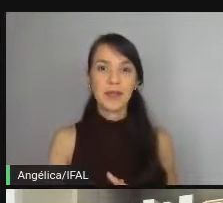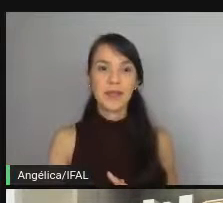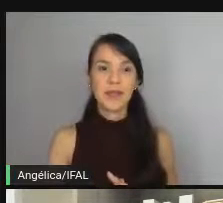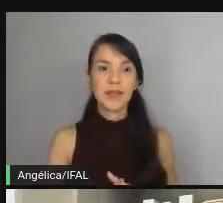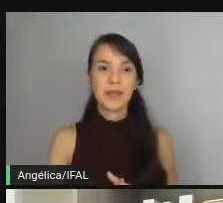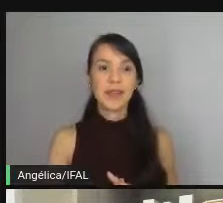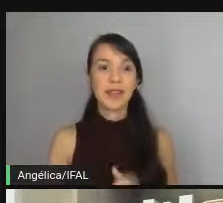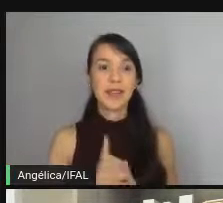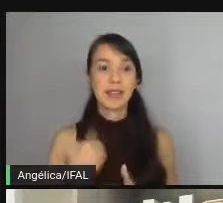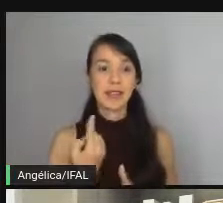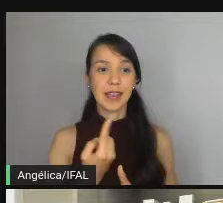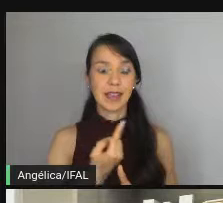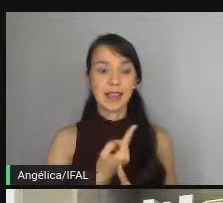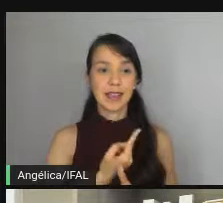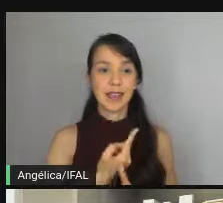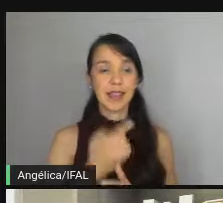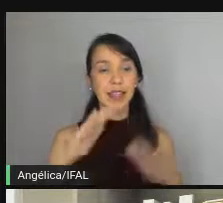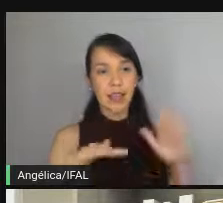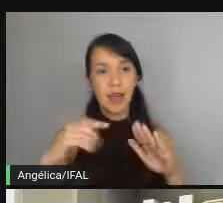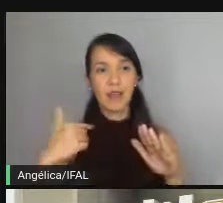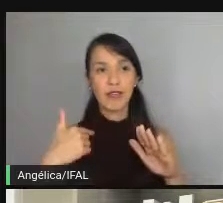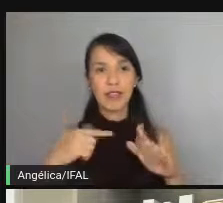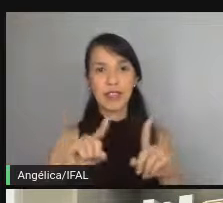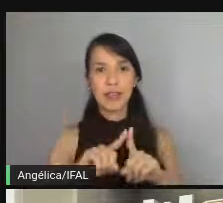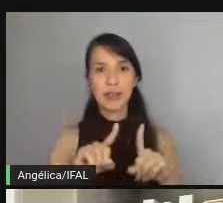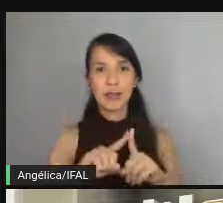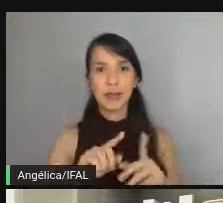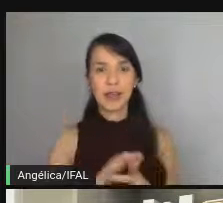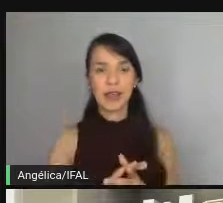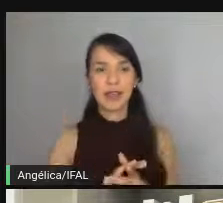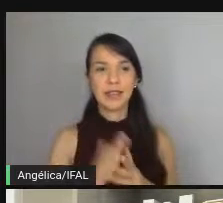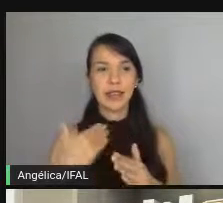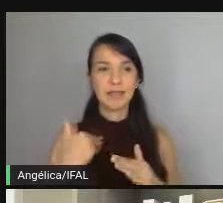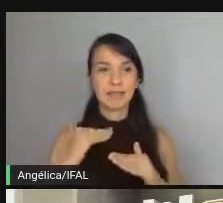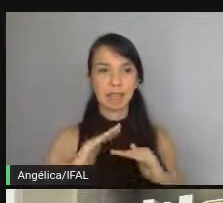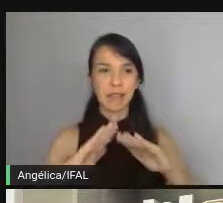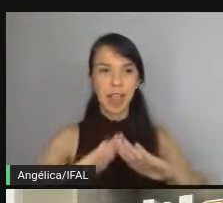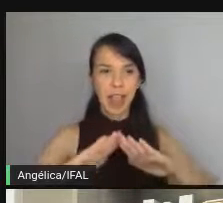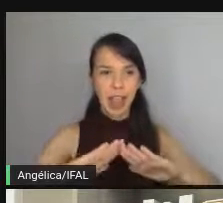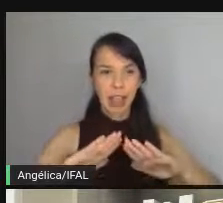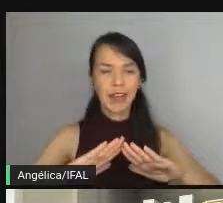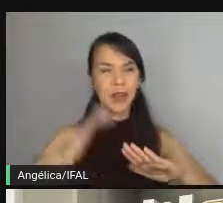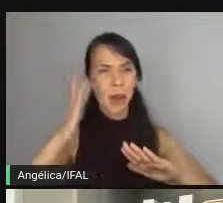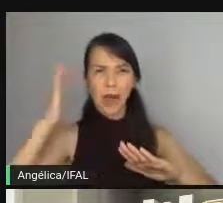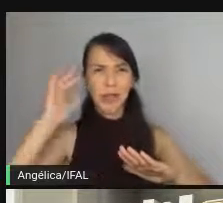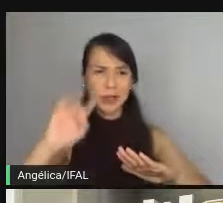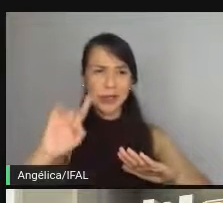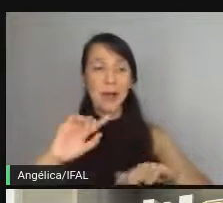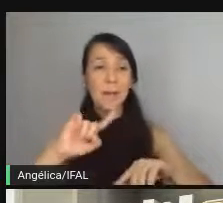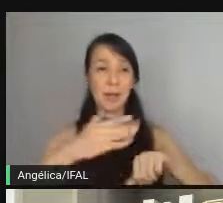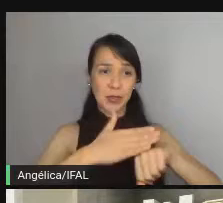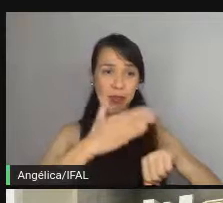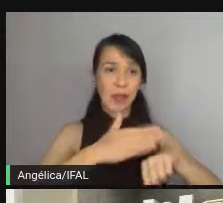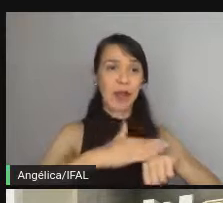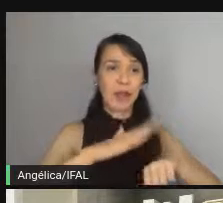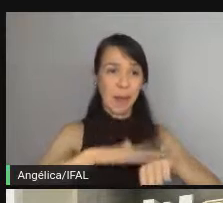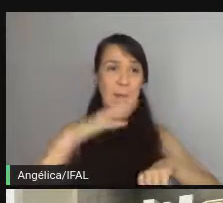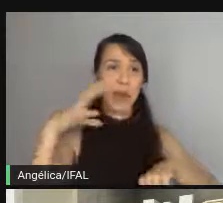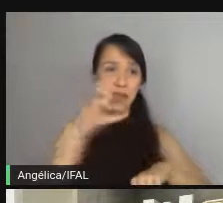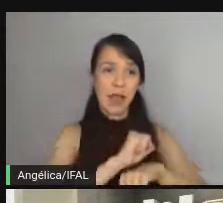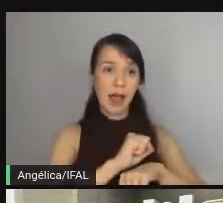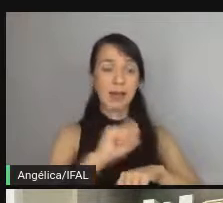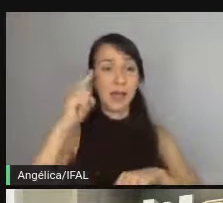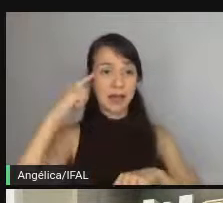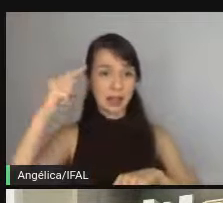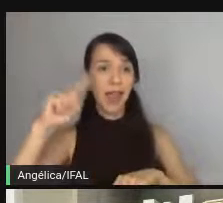E a gente está indo, talvez até, devagar demais, acho que não, inclusive, mas com a prática vai ficando mais rápido. Mas a